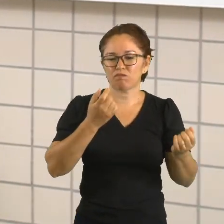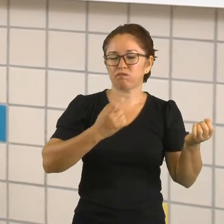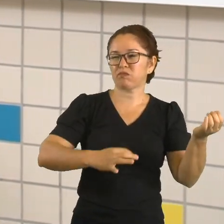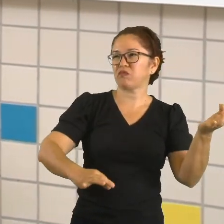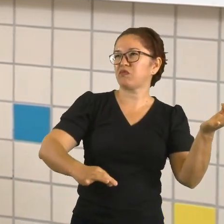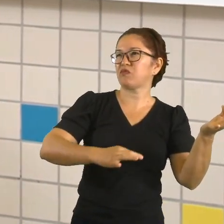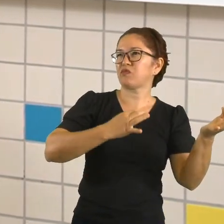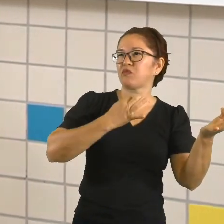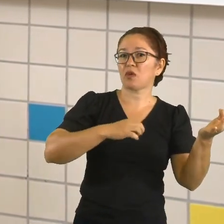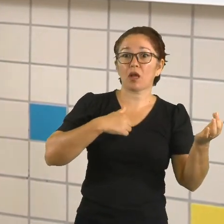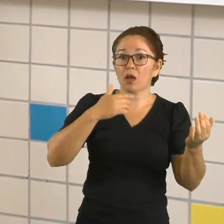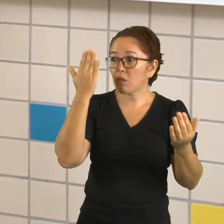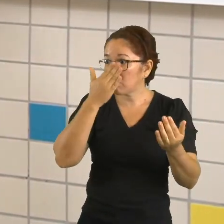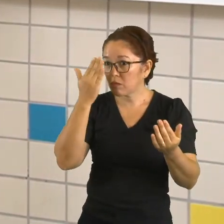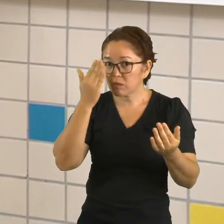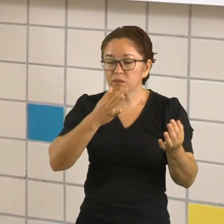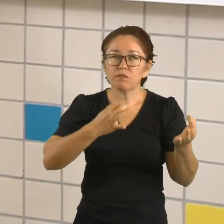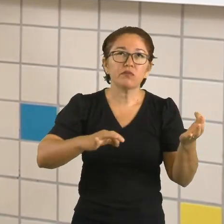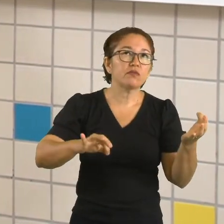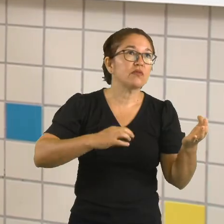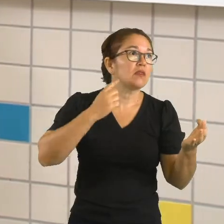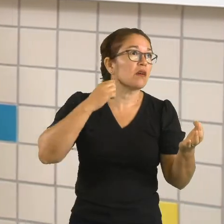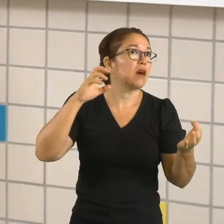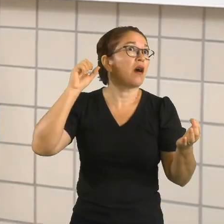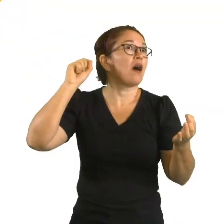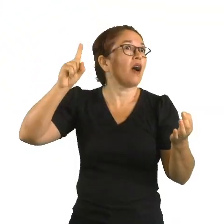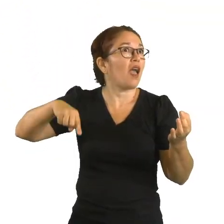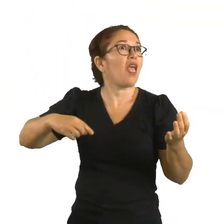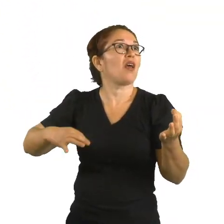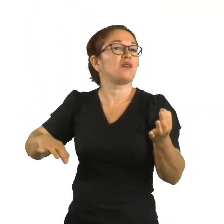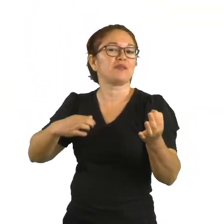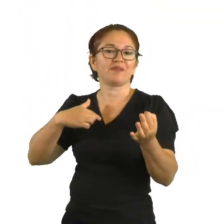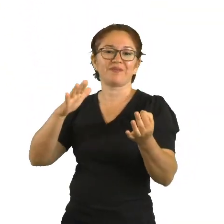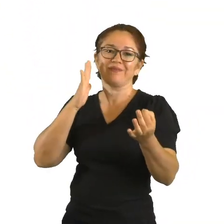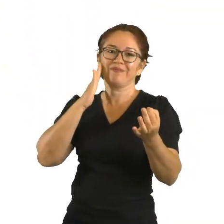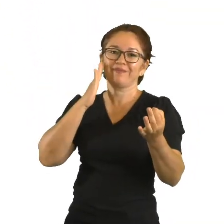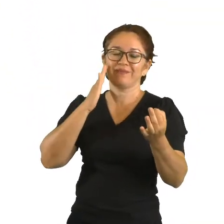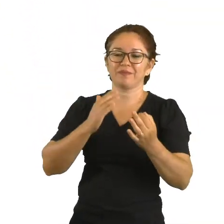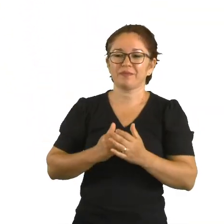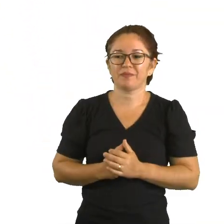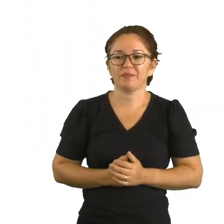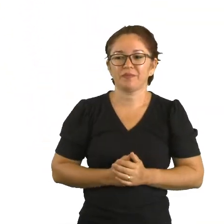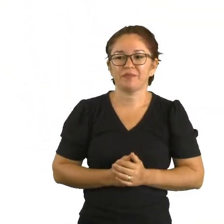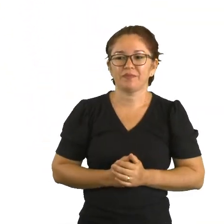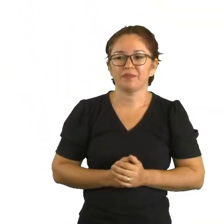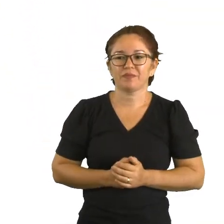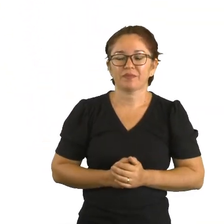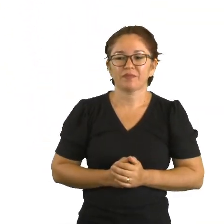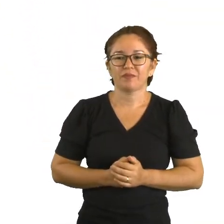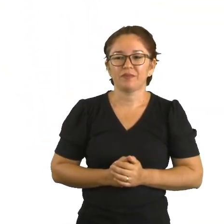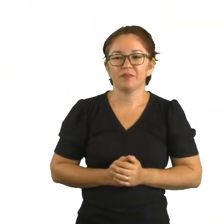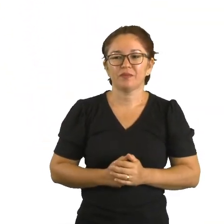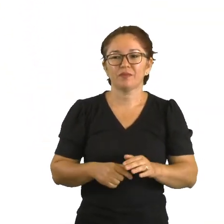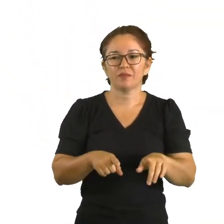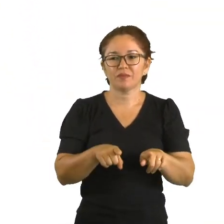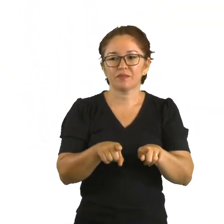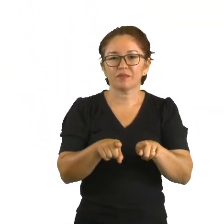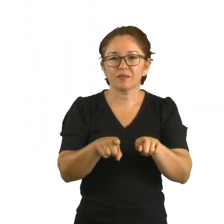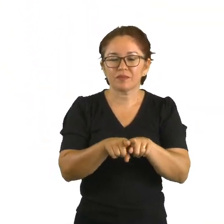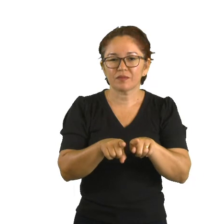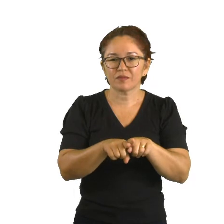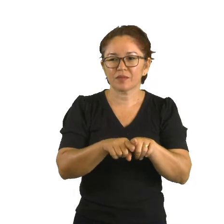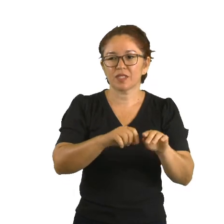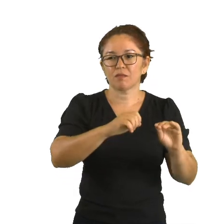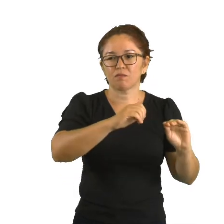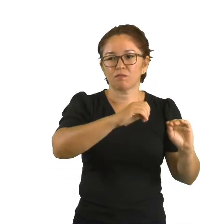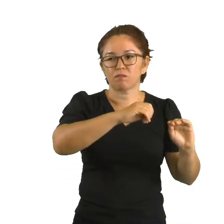Além de tudo isso, nós vamos ter a reflexão das ondas sonoras. Próximo slide você vai ver aí. A reflexão das ondas